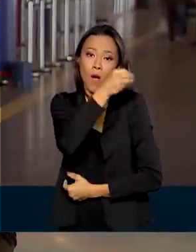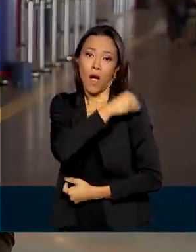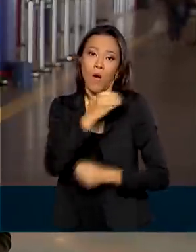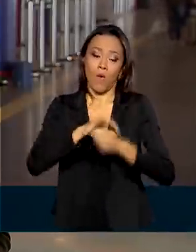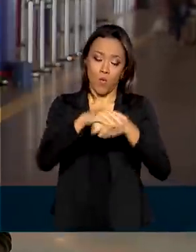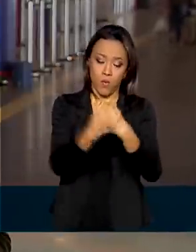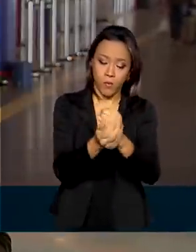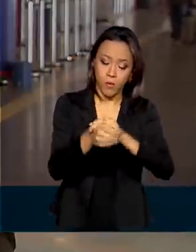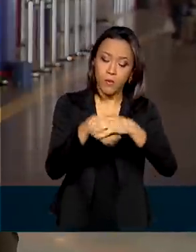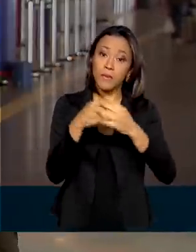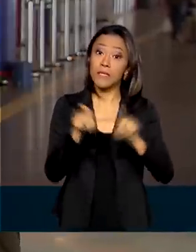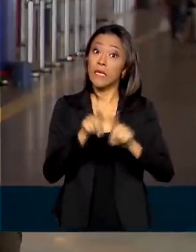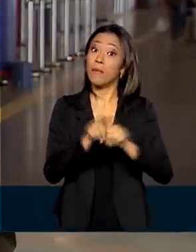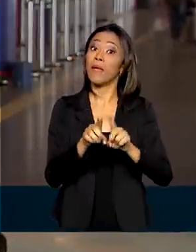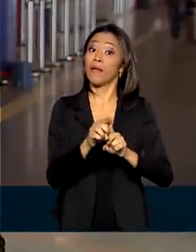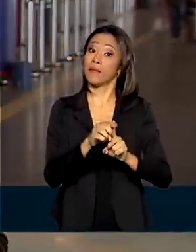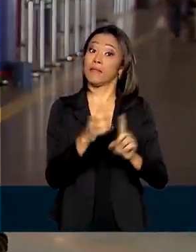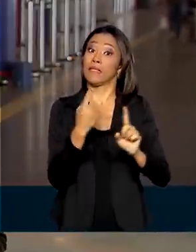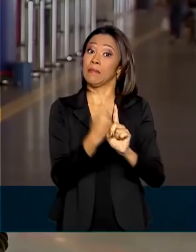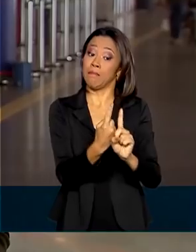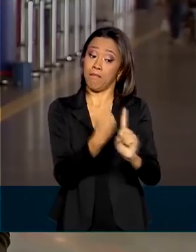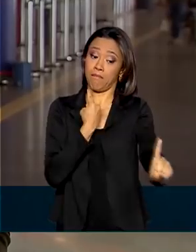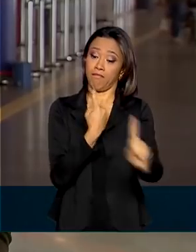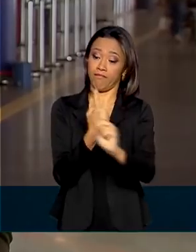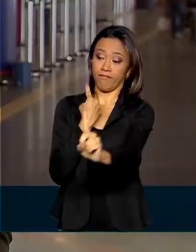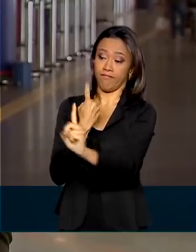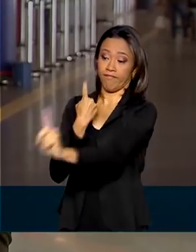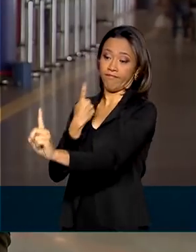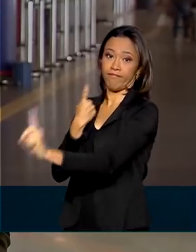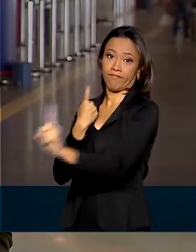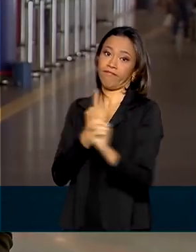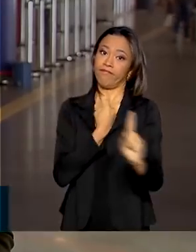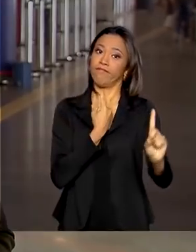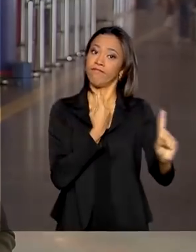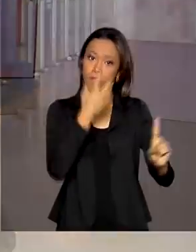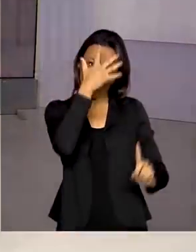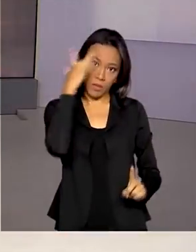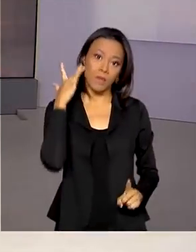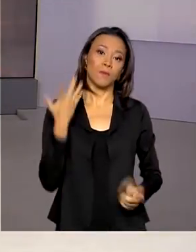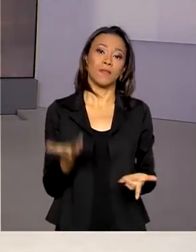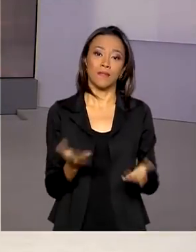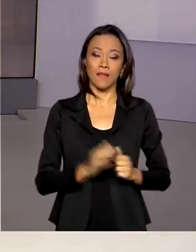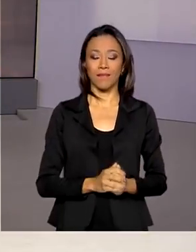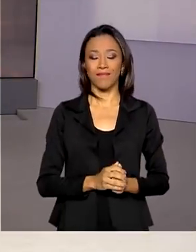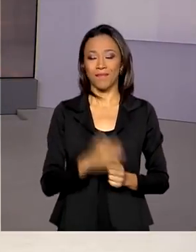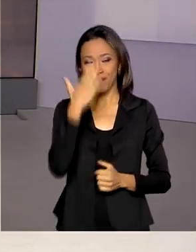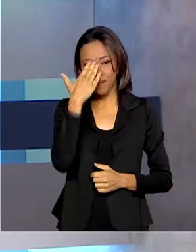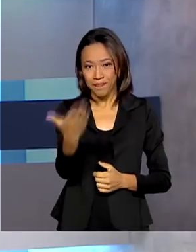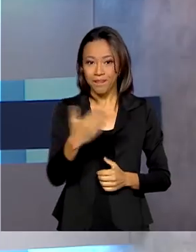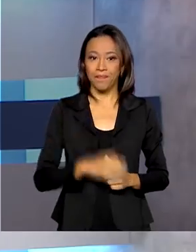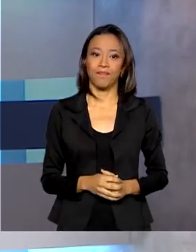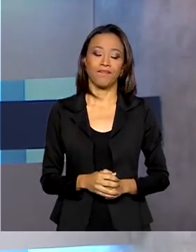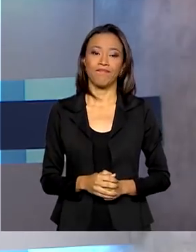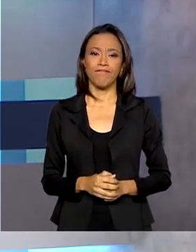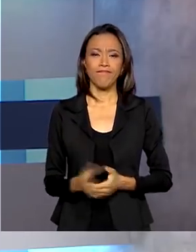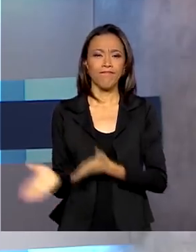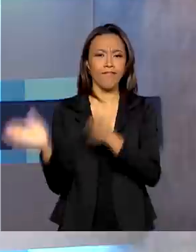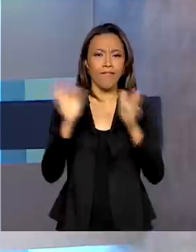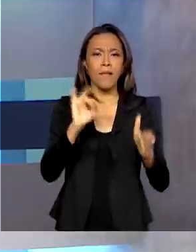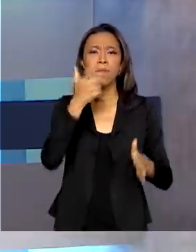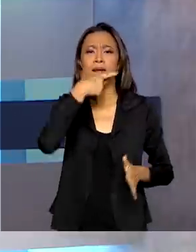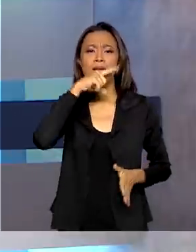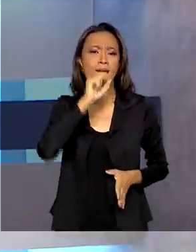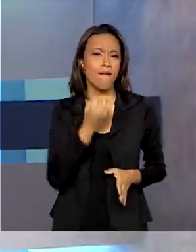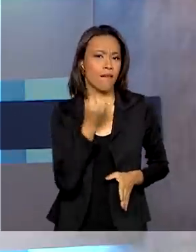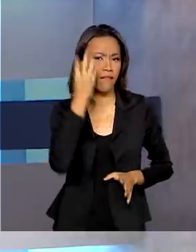possível, manter o distanciamento dos outros passageiros. Voltamos com você. Obrigada, Márcia. E para quem vai